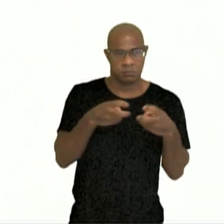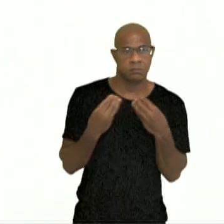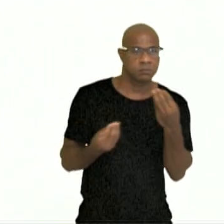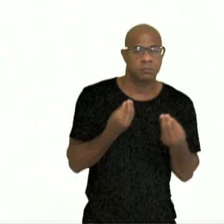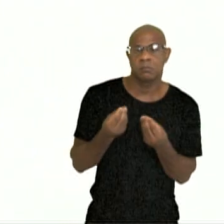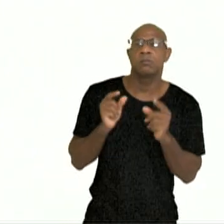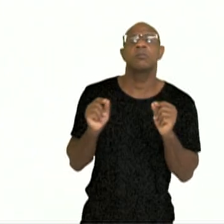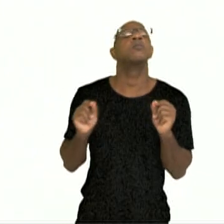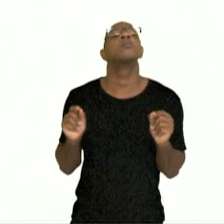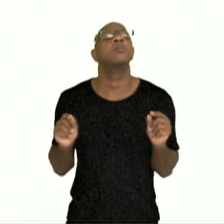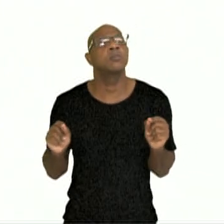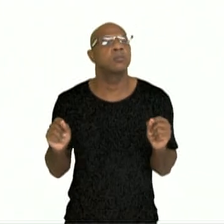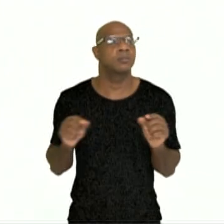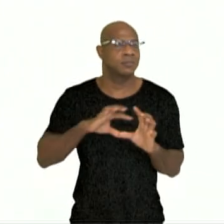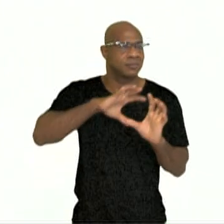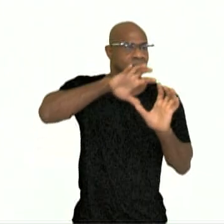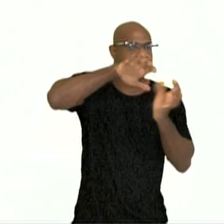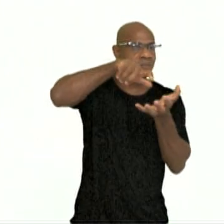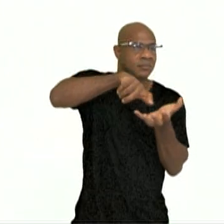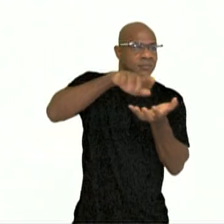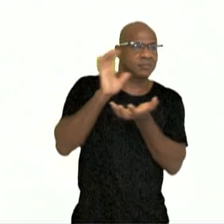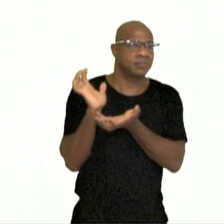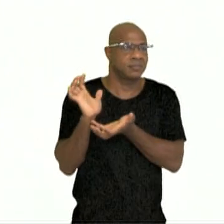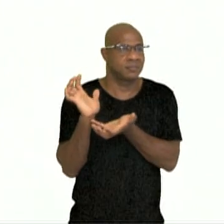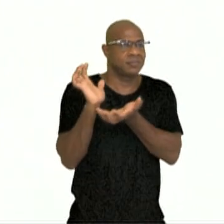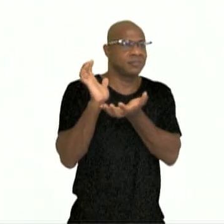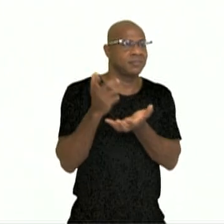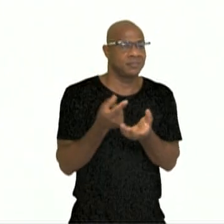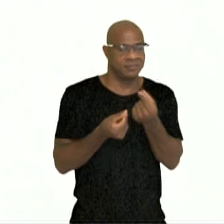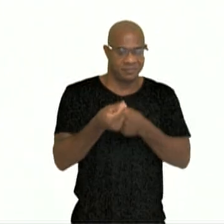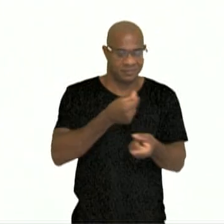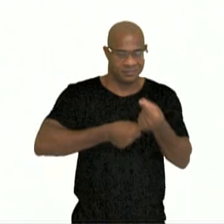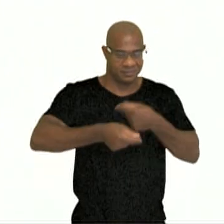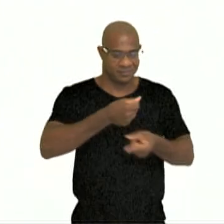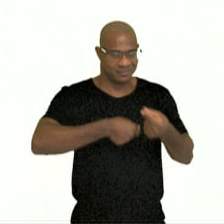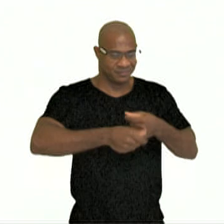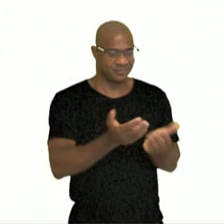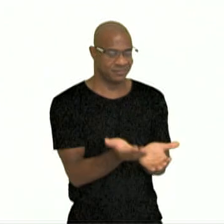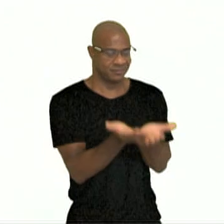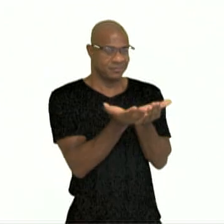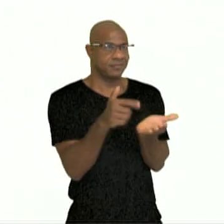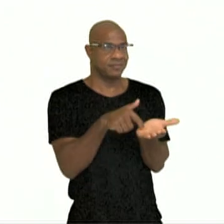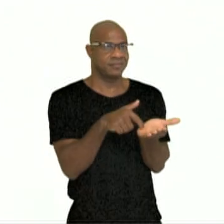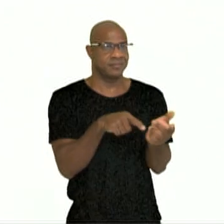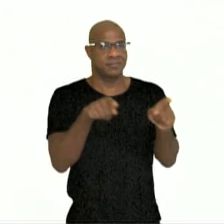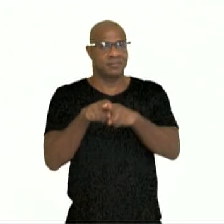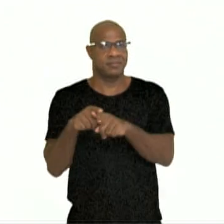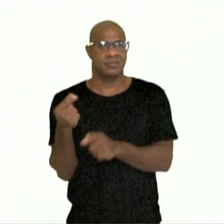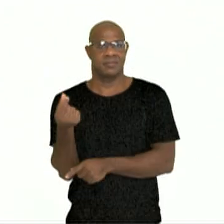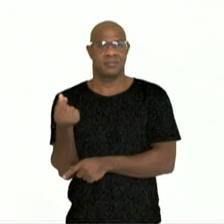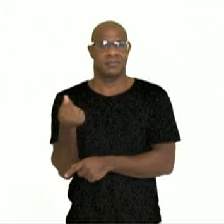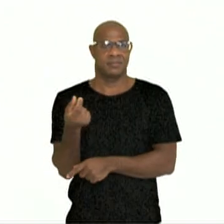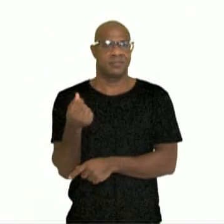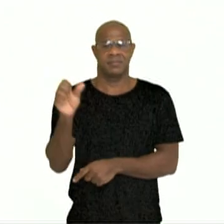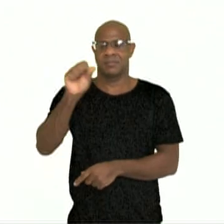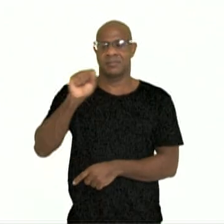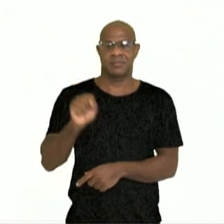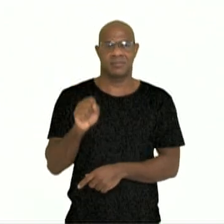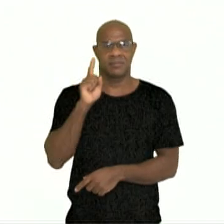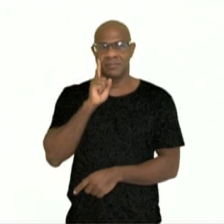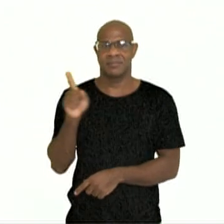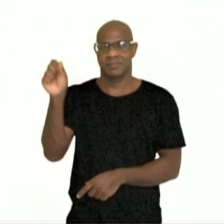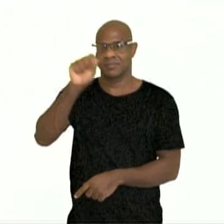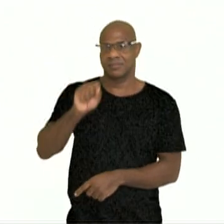a gente percebe o globinho sendo sustentado por todo o valor monetário e esse cifrãozinho indicando dinheiro, dinheiro, dinheiro, que é o